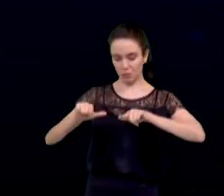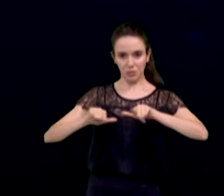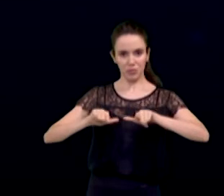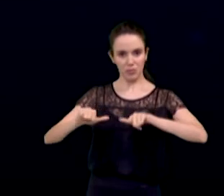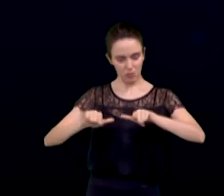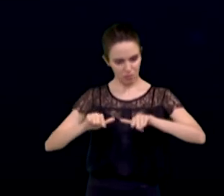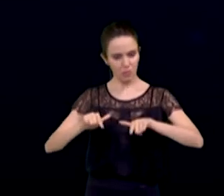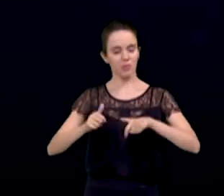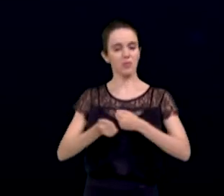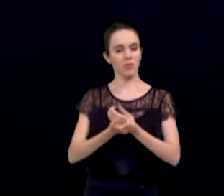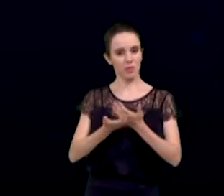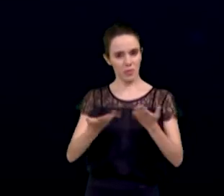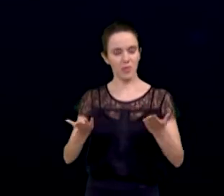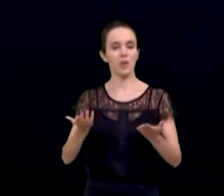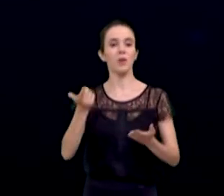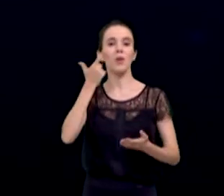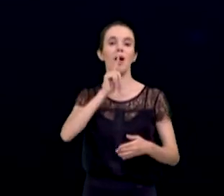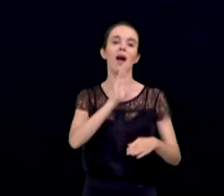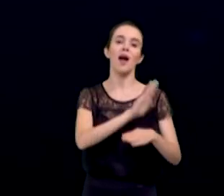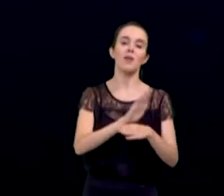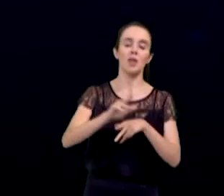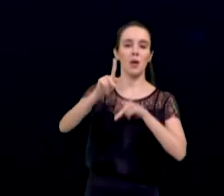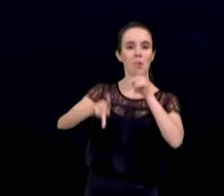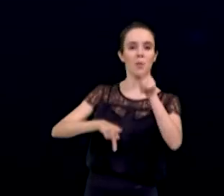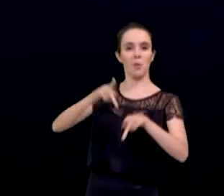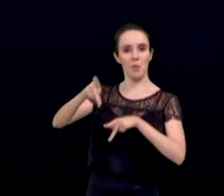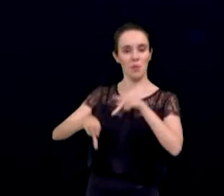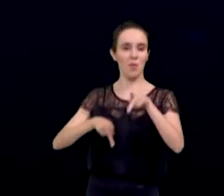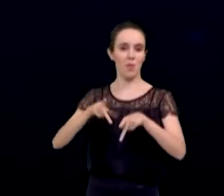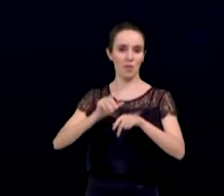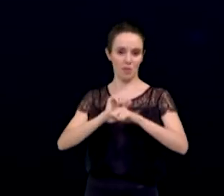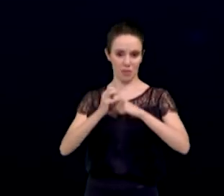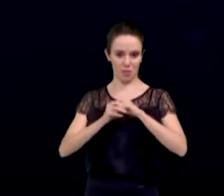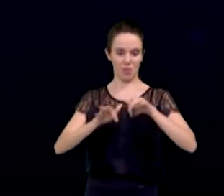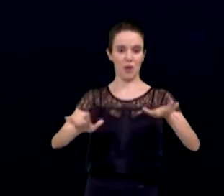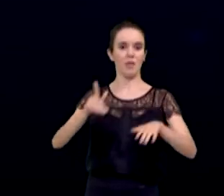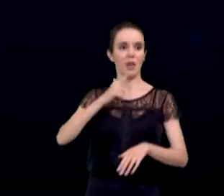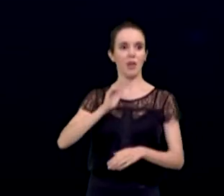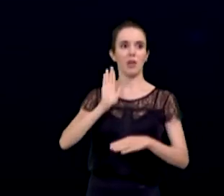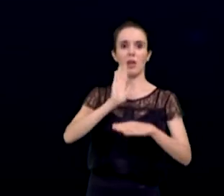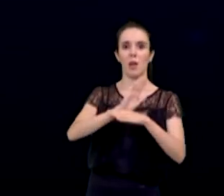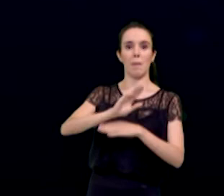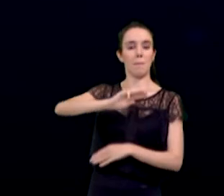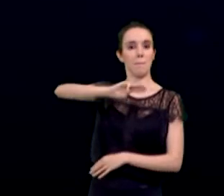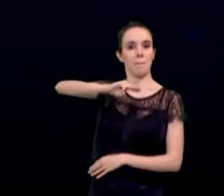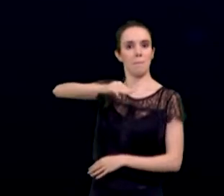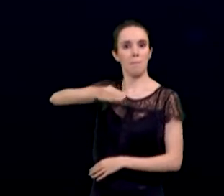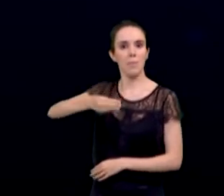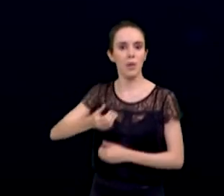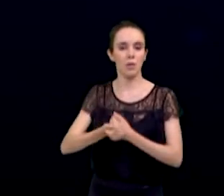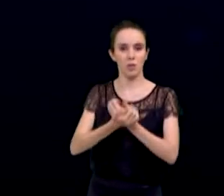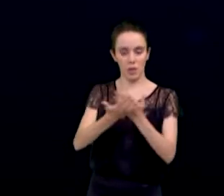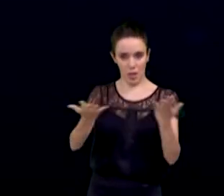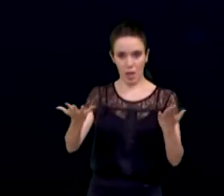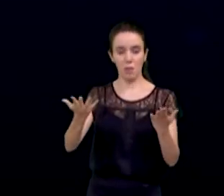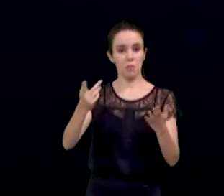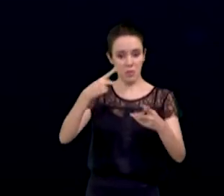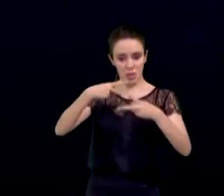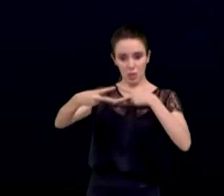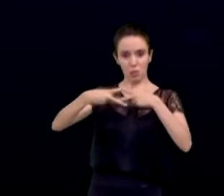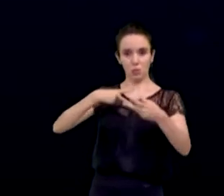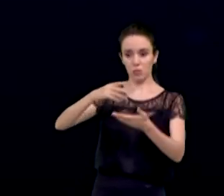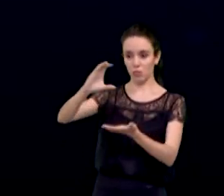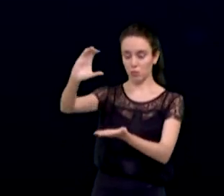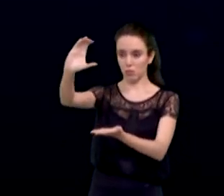para combater a pandemia. E o Brasil inteiro recebeu milhões de recursos. São José dos Campos recebeu também